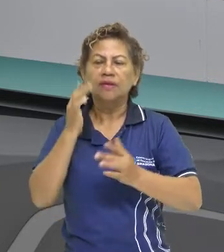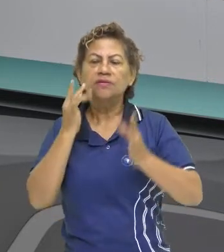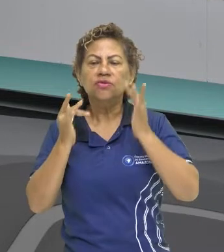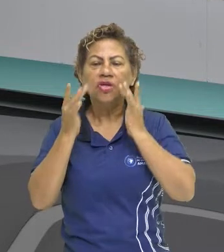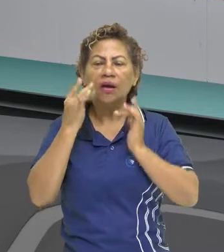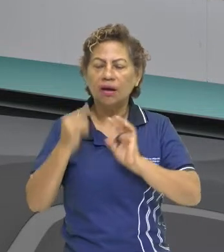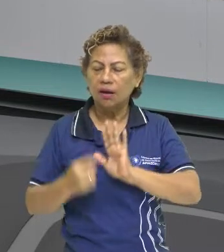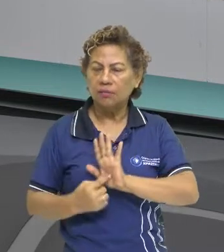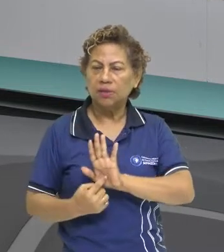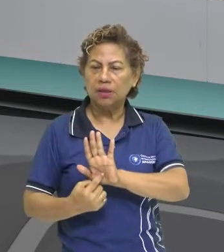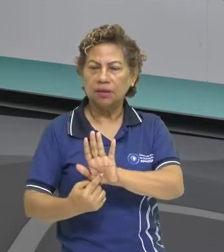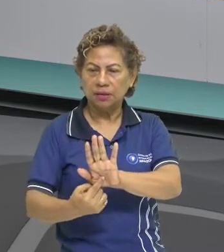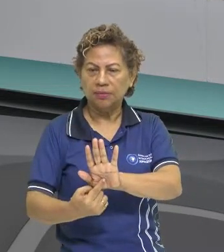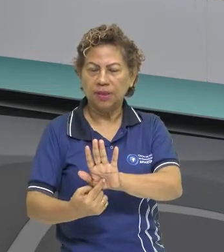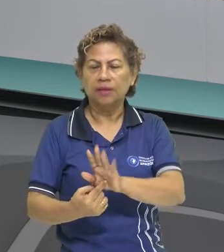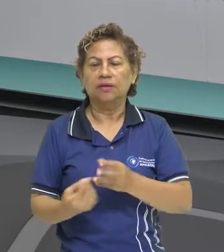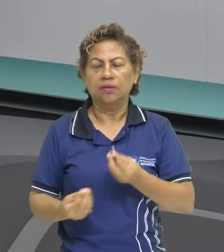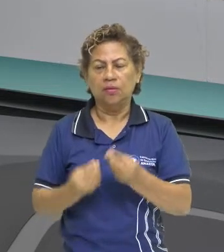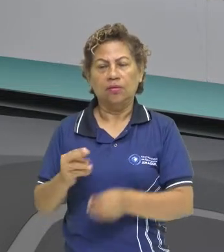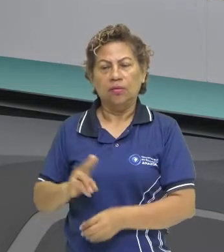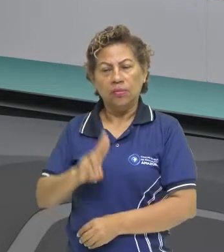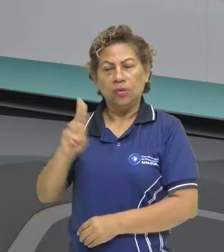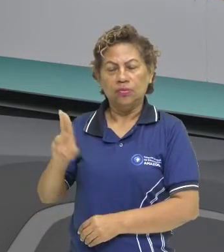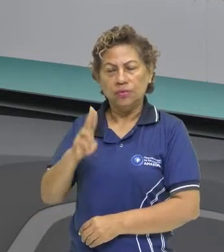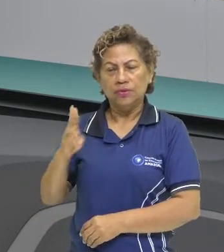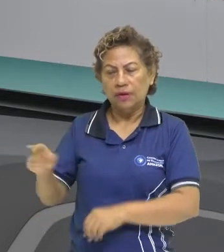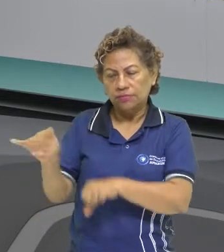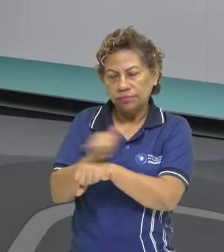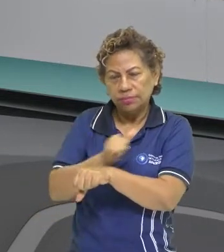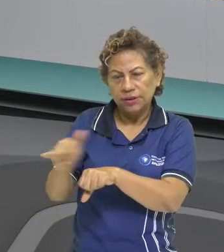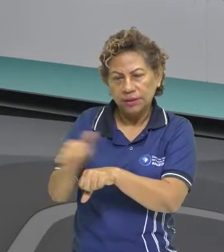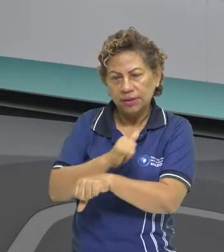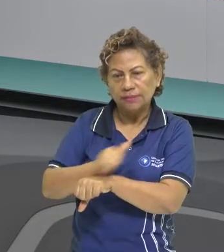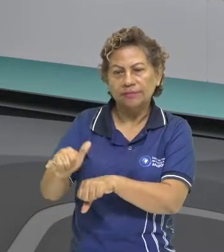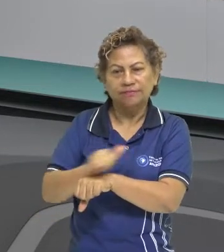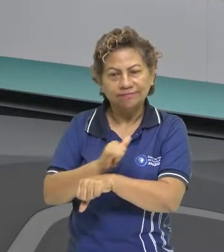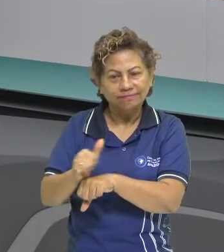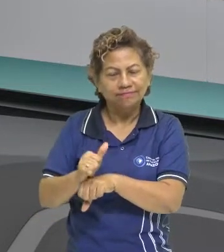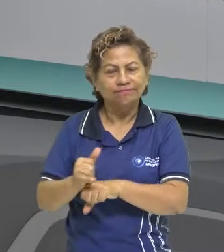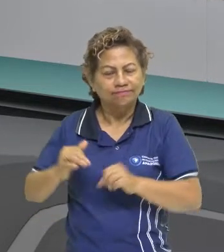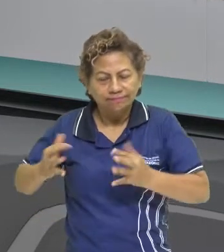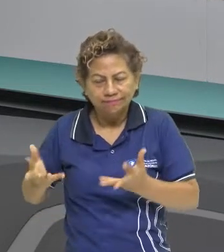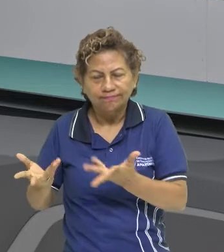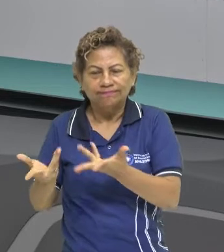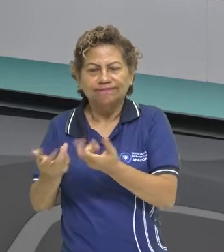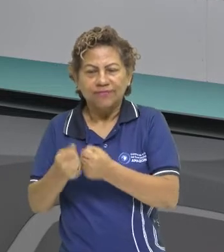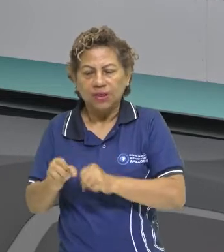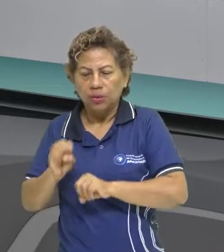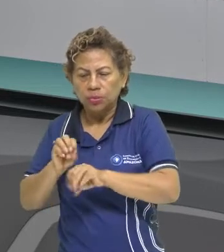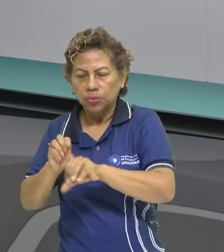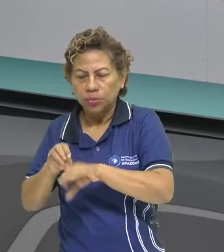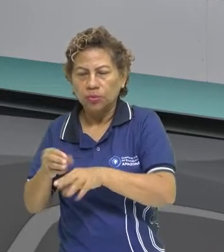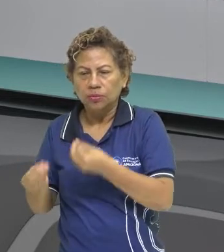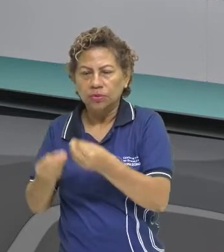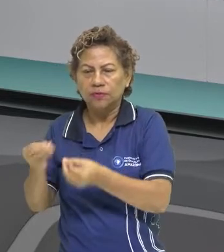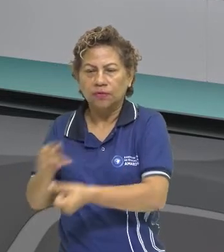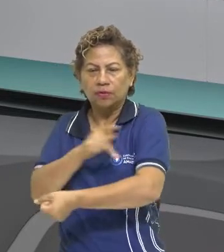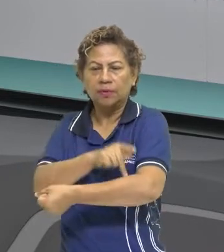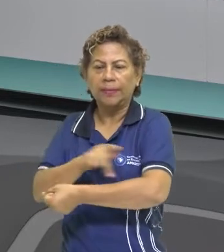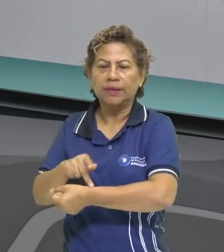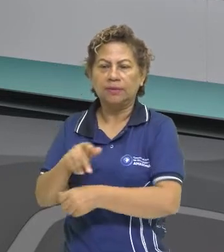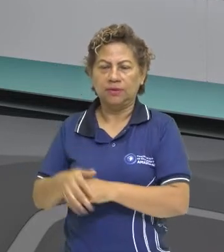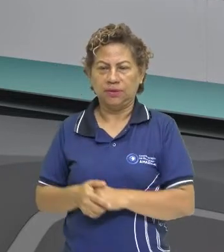teatro como o quê? Como ferramentas, como estratégias, como técnicas pedagógicas. Então, né, o teatro